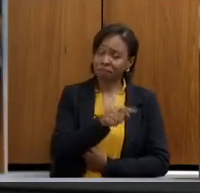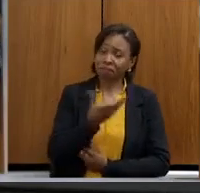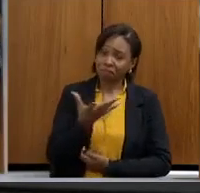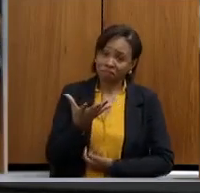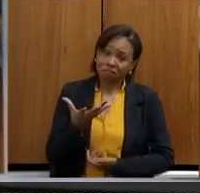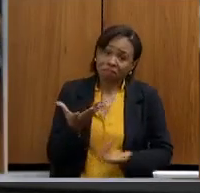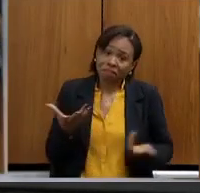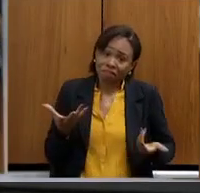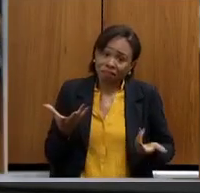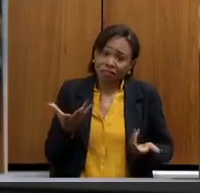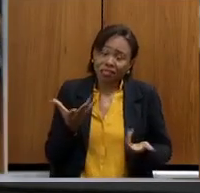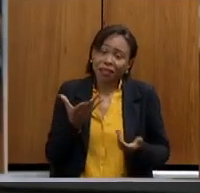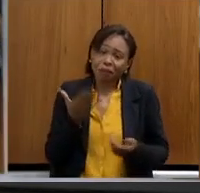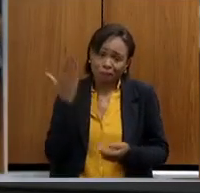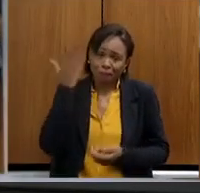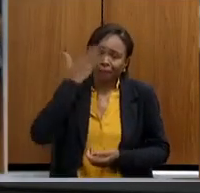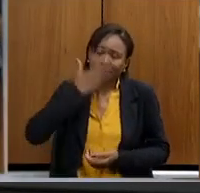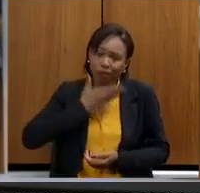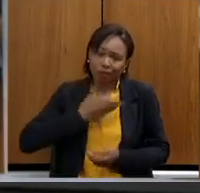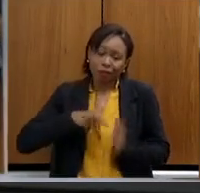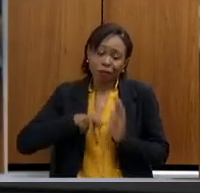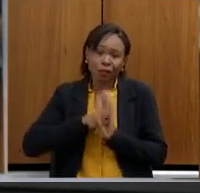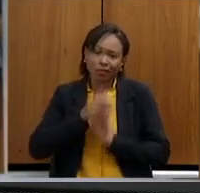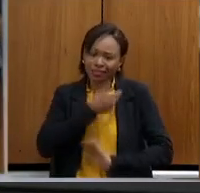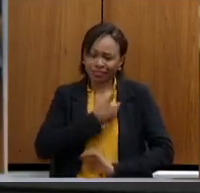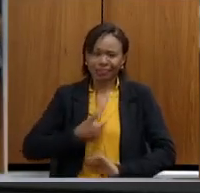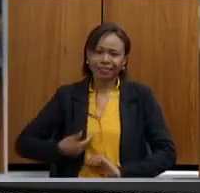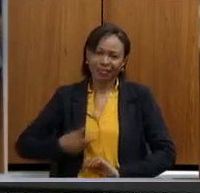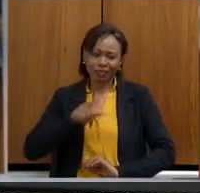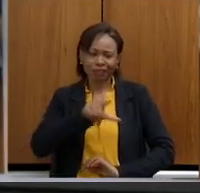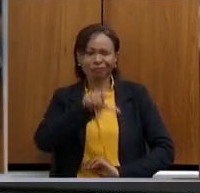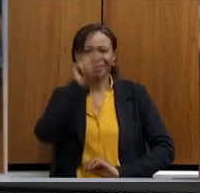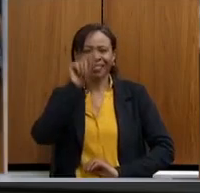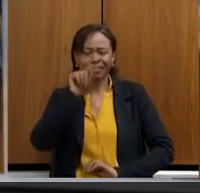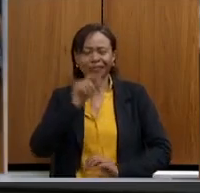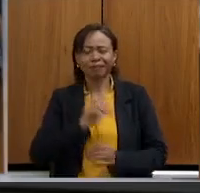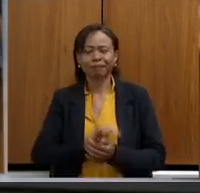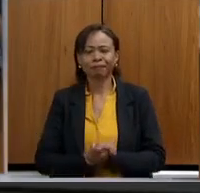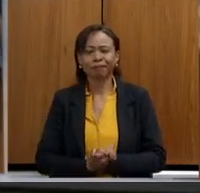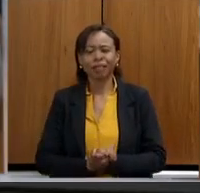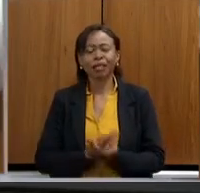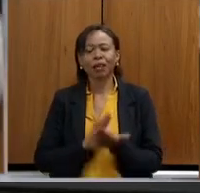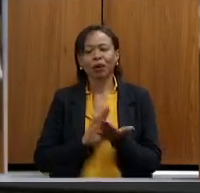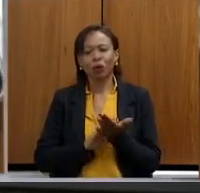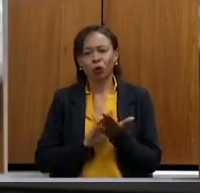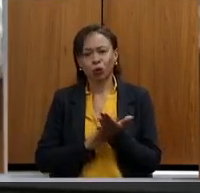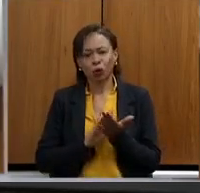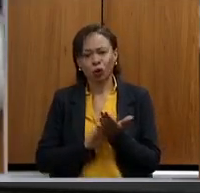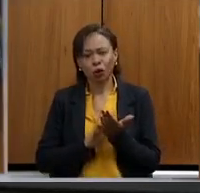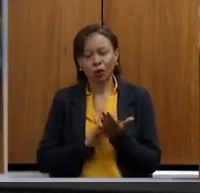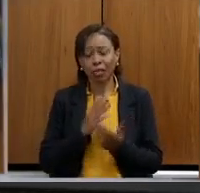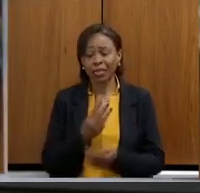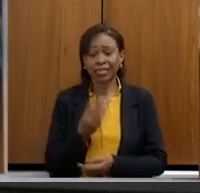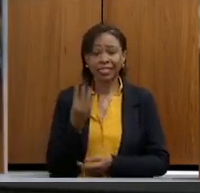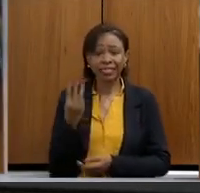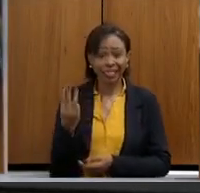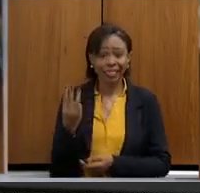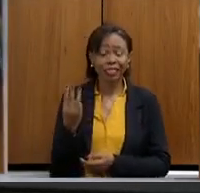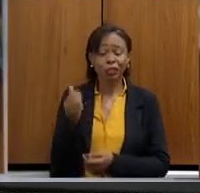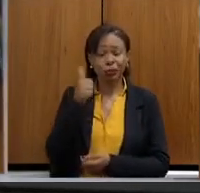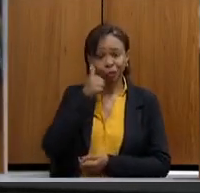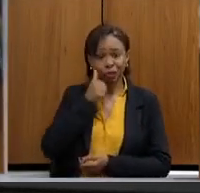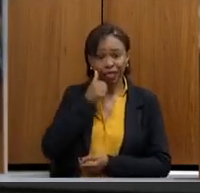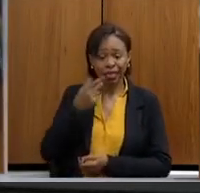diga-se de passagem, do nosso governador, Romeu Zema. Quero aqui cumprimentar essas três, outras três bravas mulheres